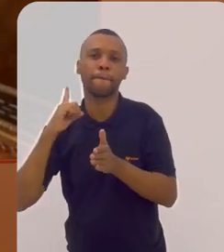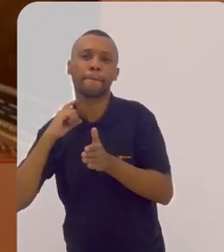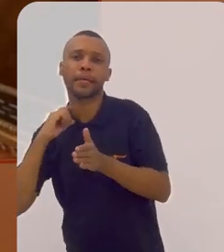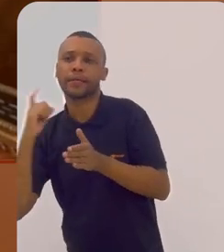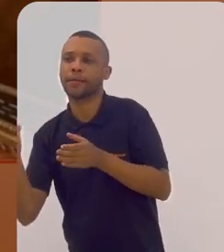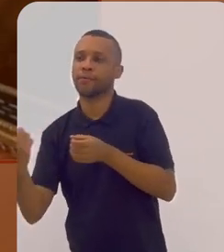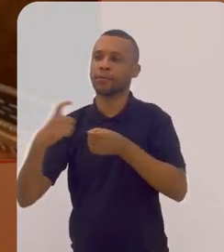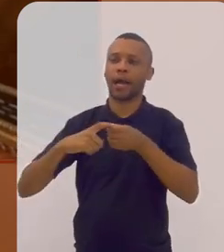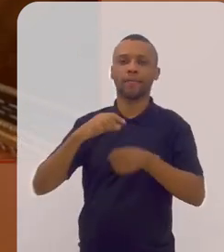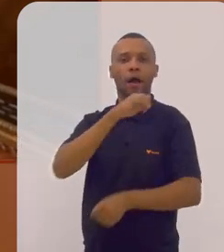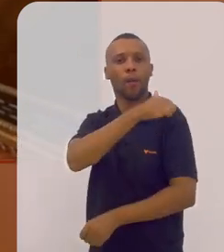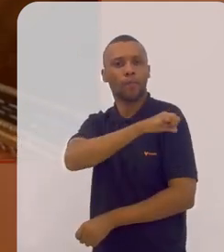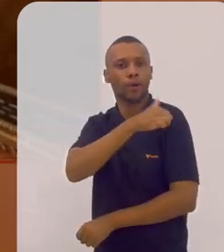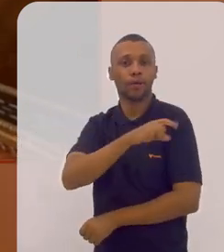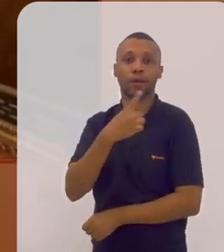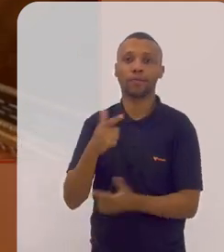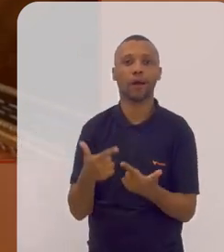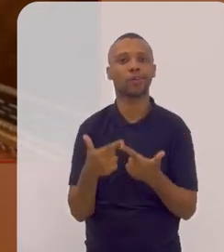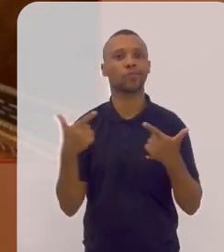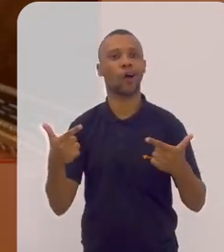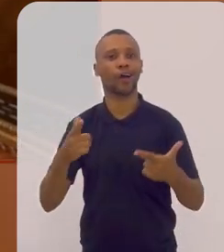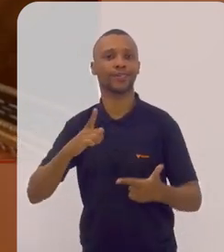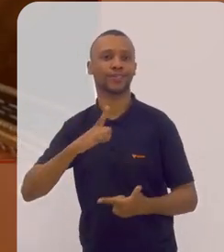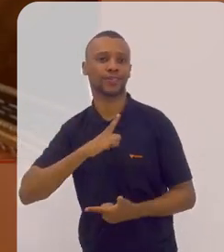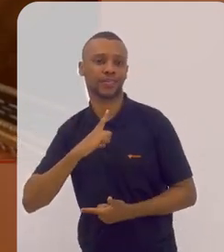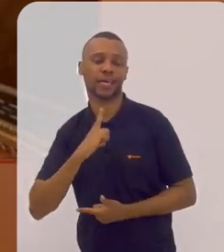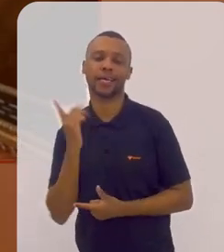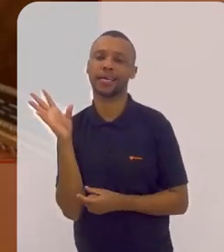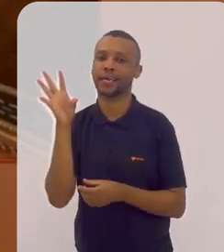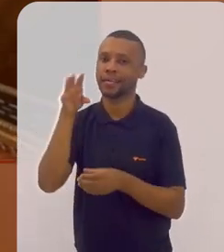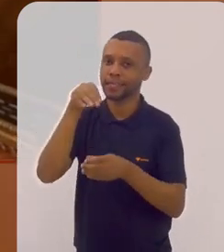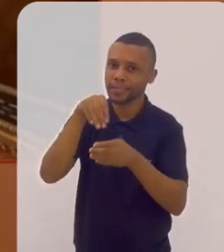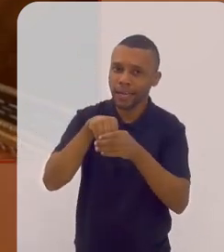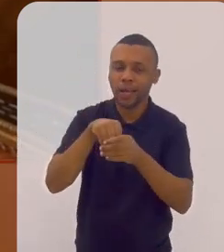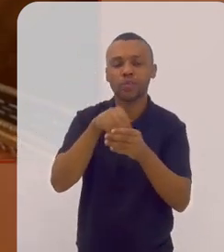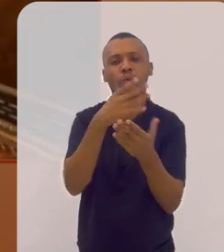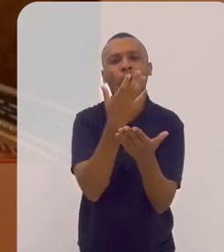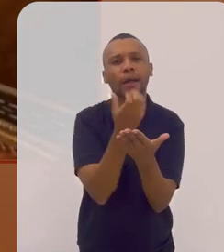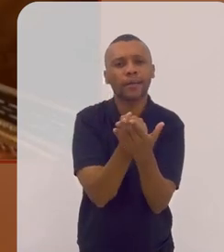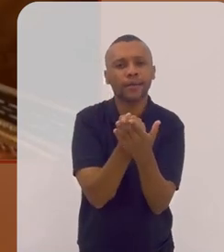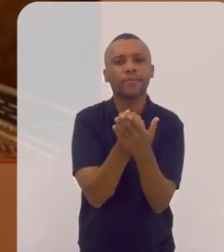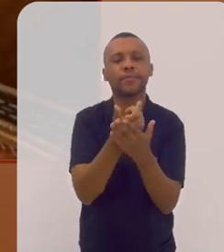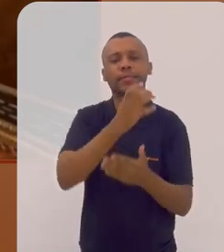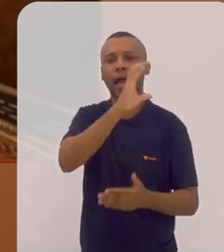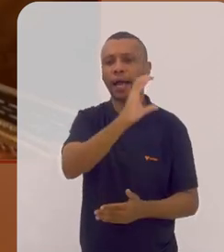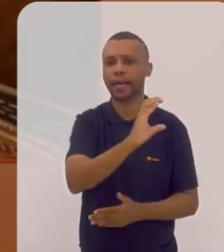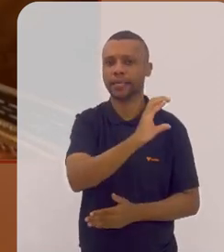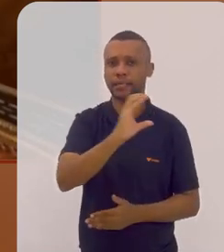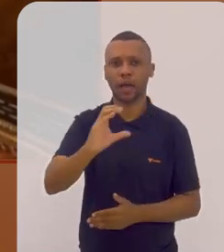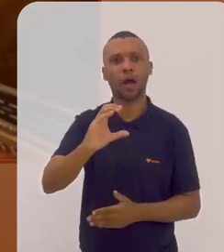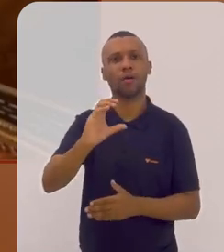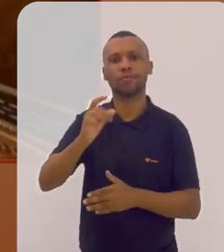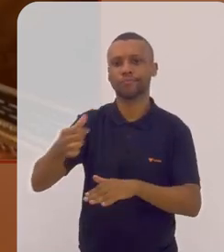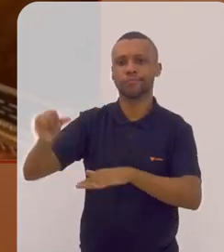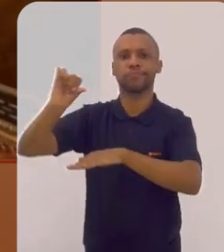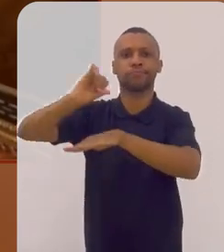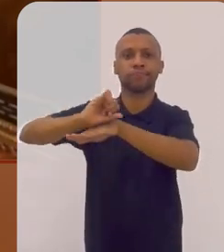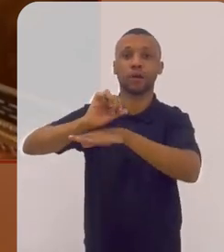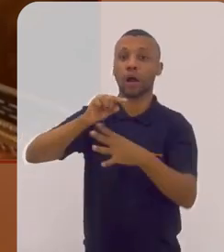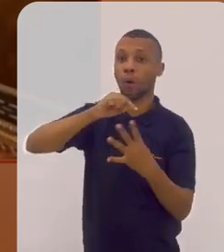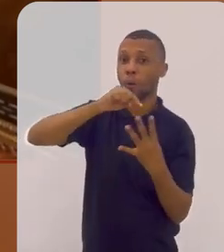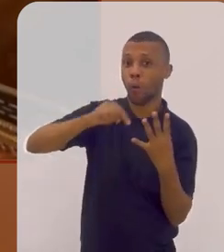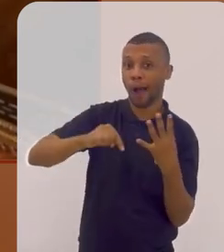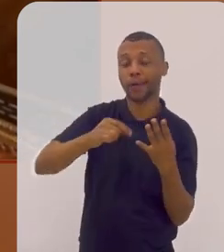aqui no Rio de Janeiro temos a sorte de possuir no arquivo da Catedral Metropolitana